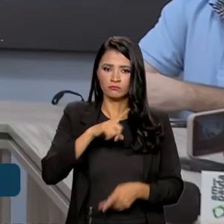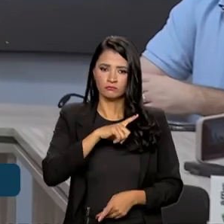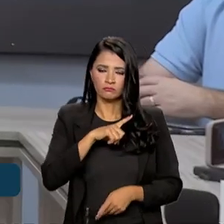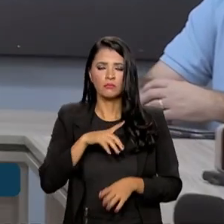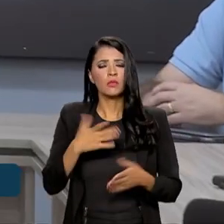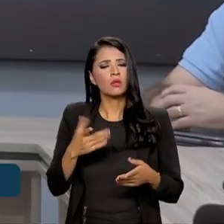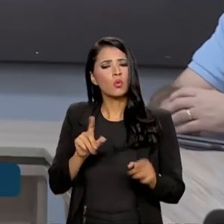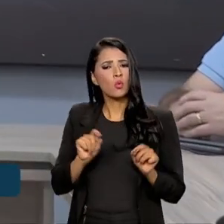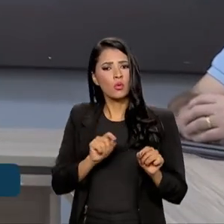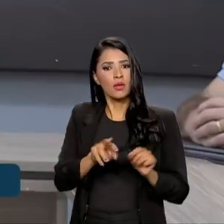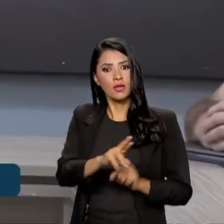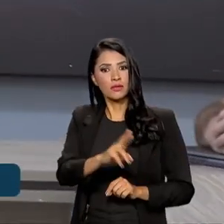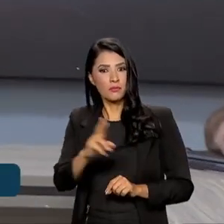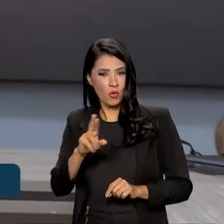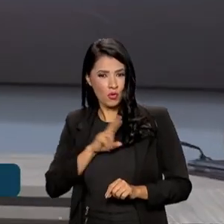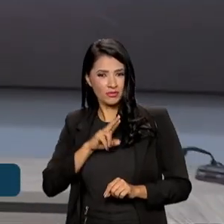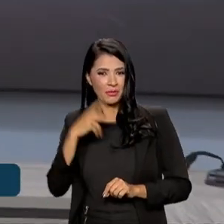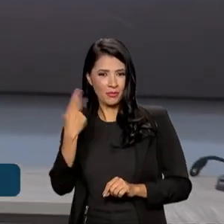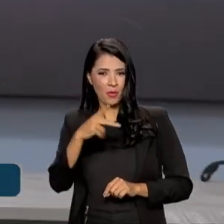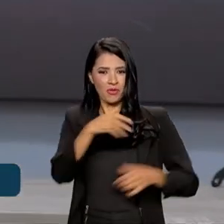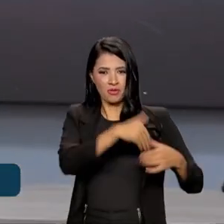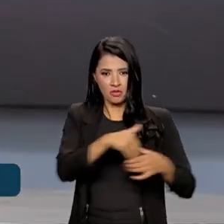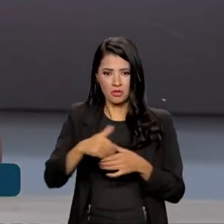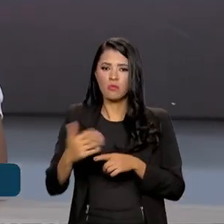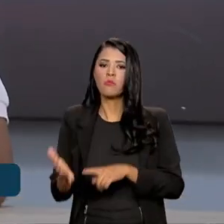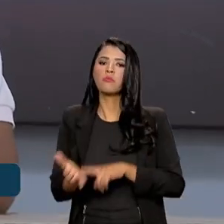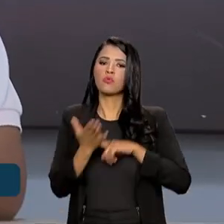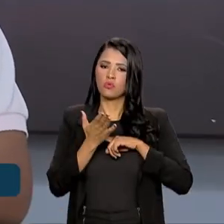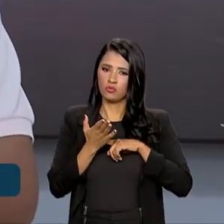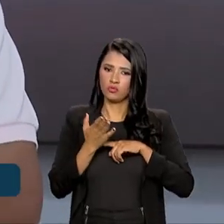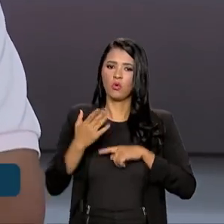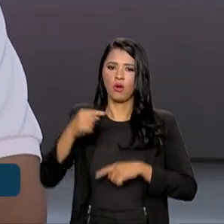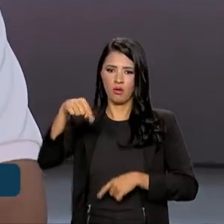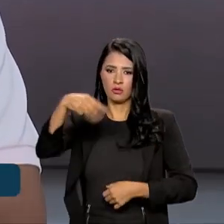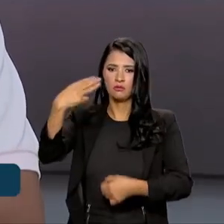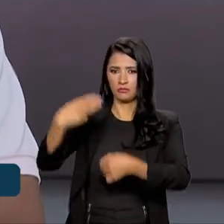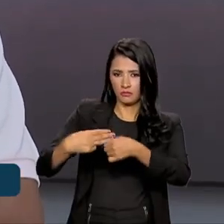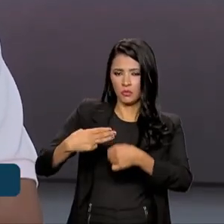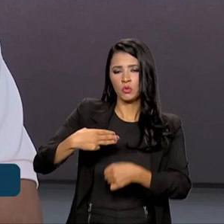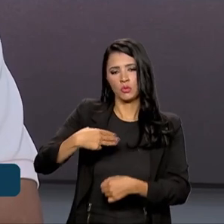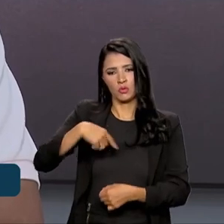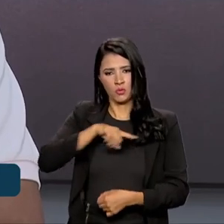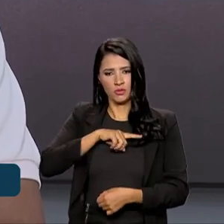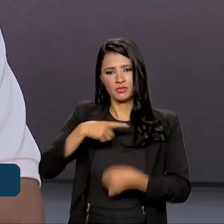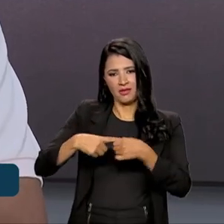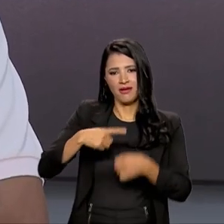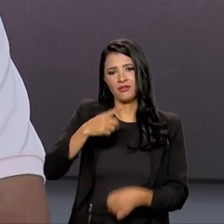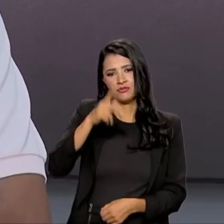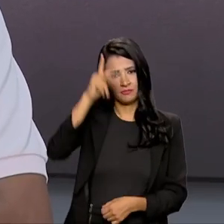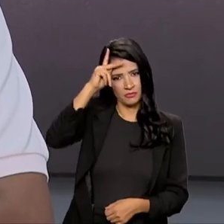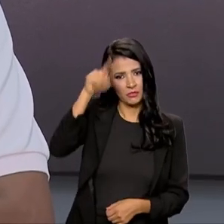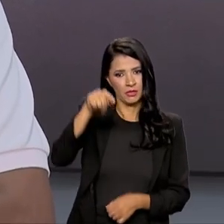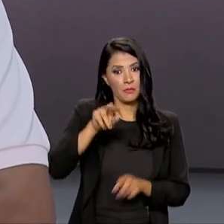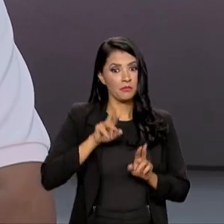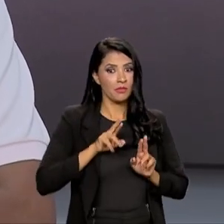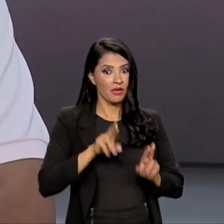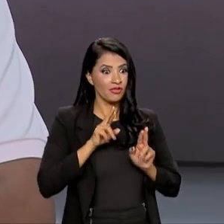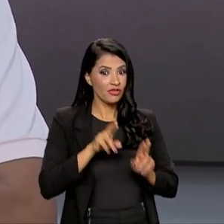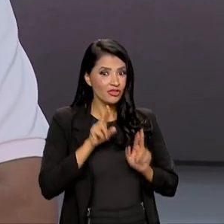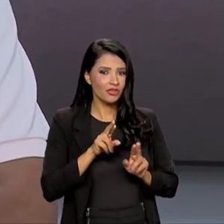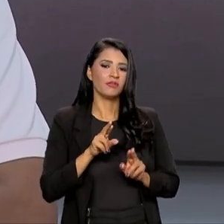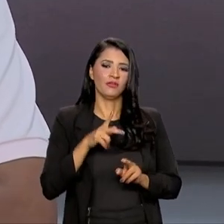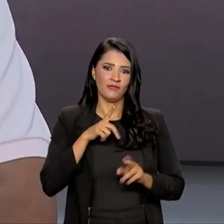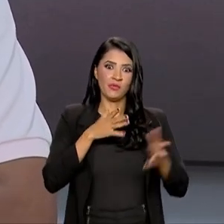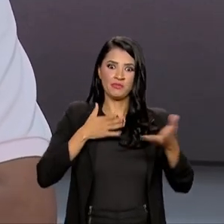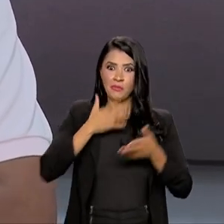Tanto que os resultados das eleições foram bem claros no nosso município. Portanto, a expectativa é grande, nós vamos receber muita gente da